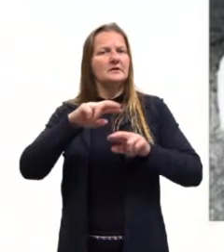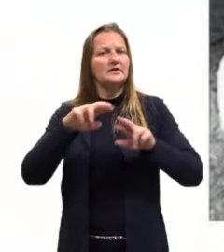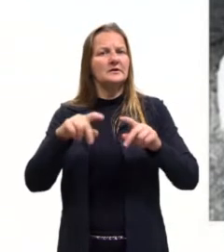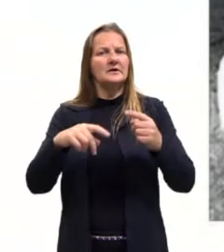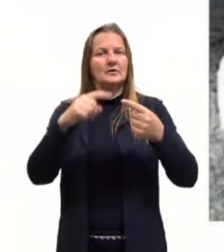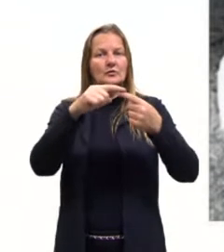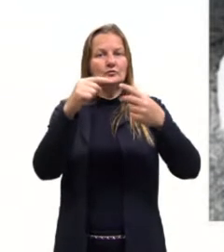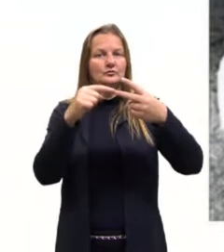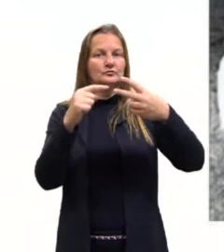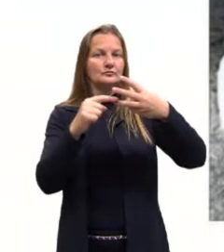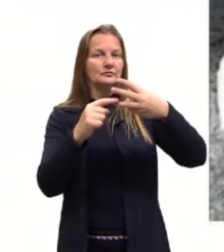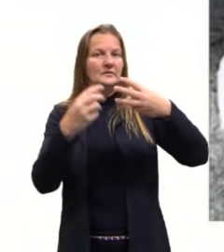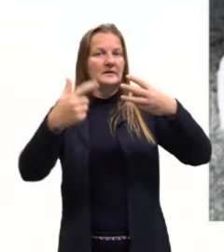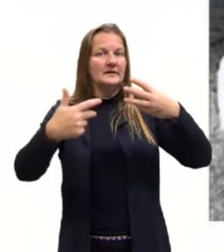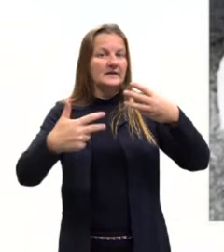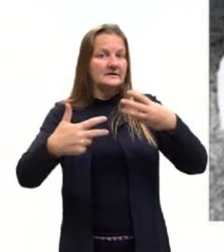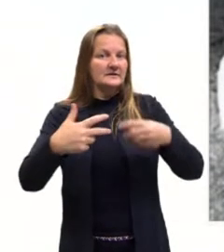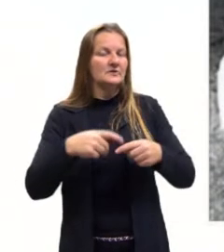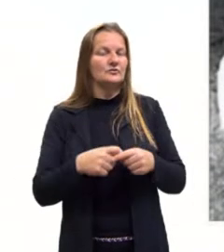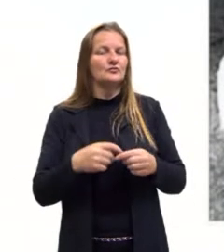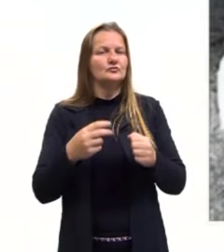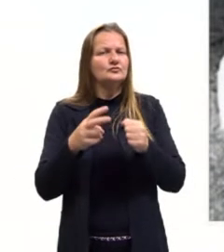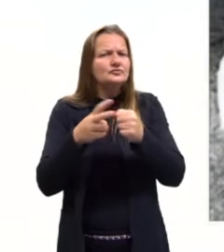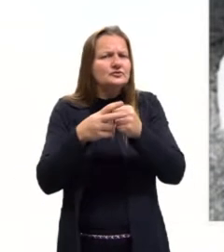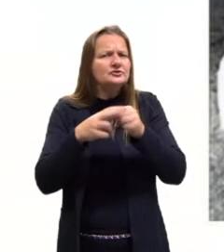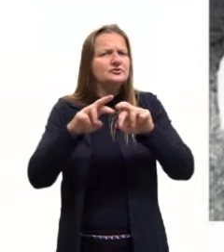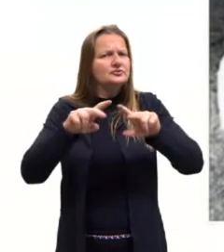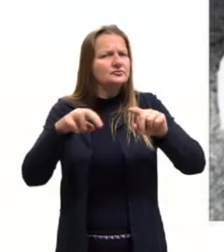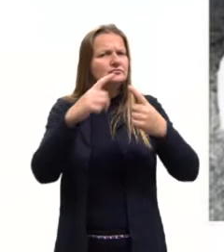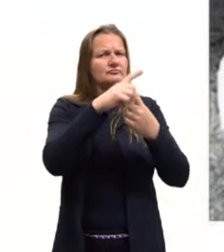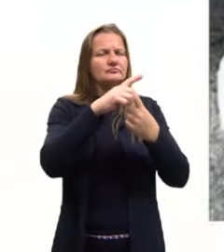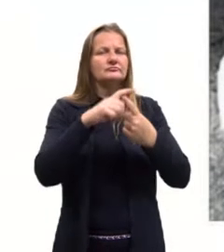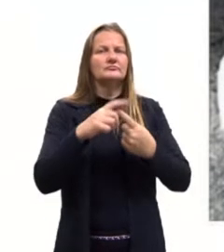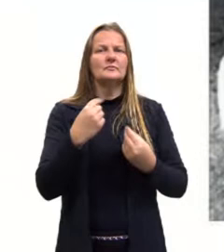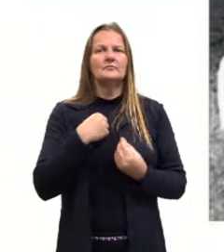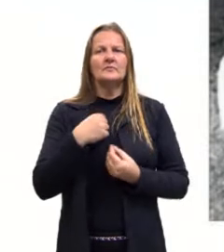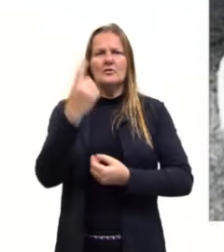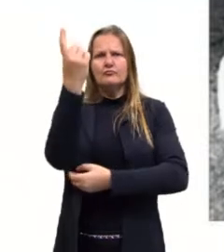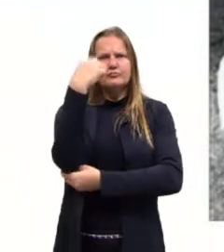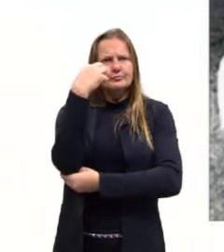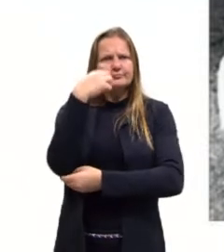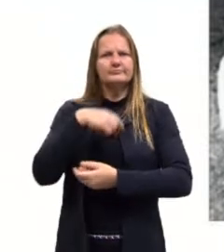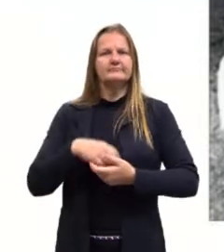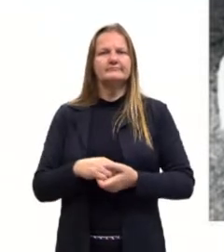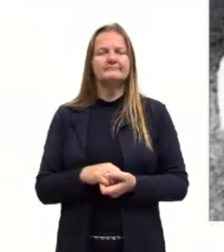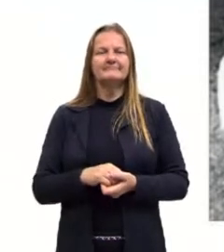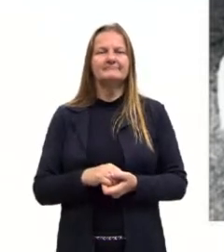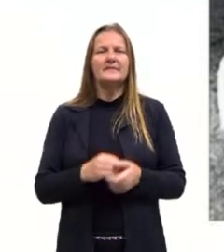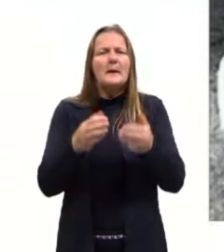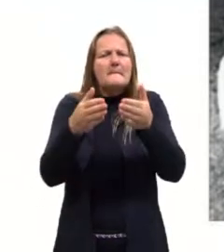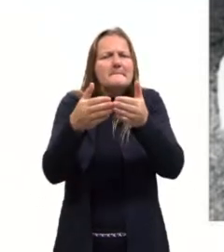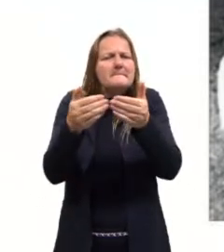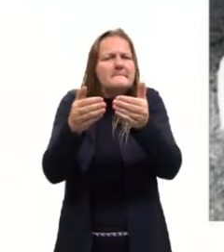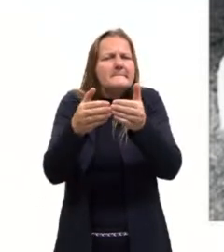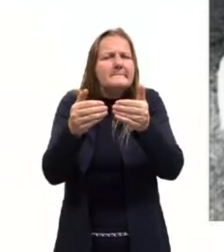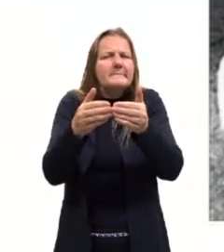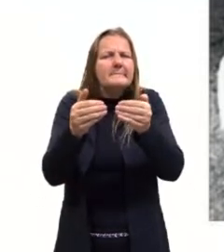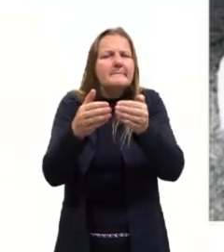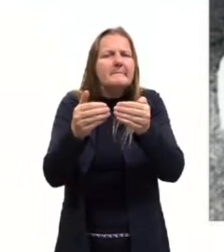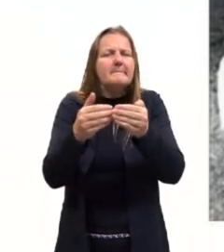estamos trabalhando. E ele se refere a ordens, pedidos,